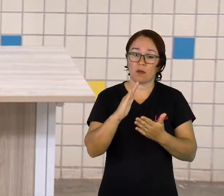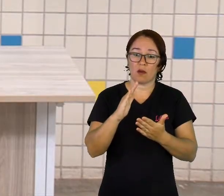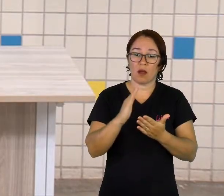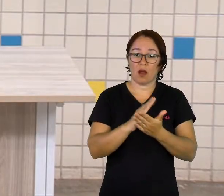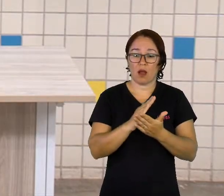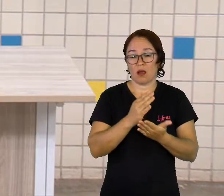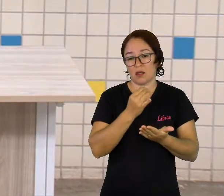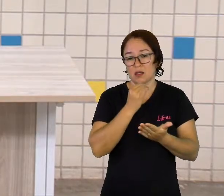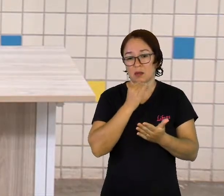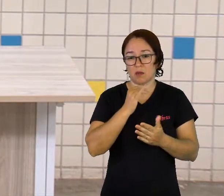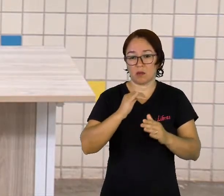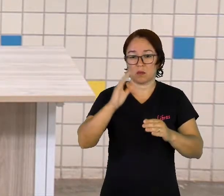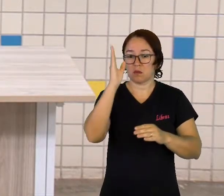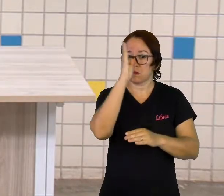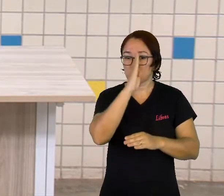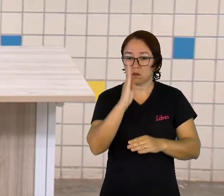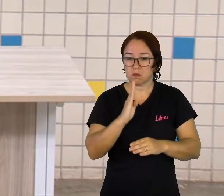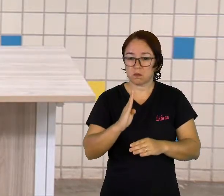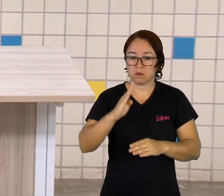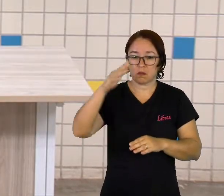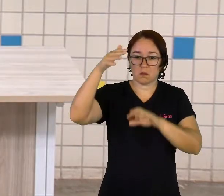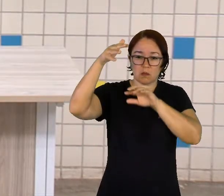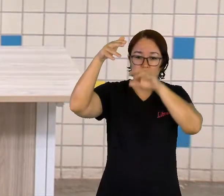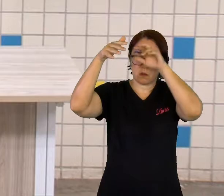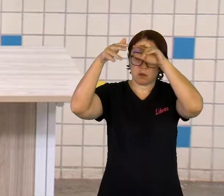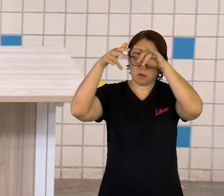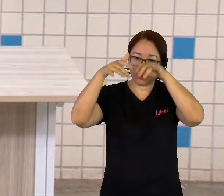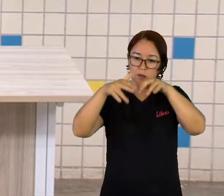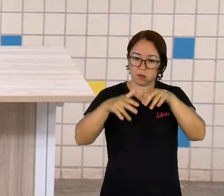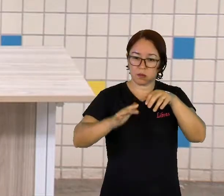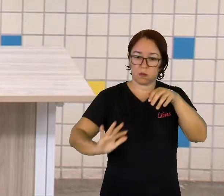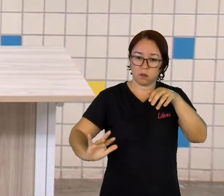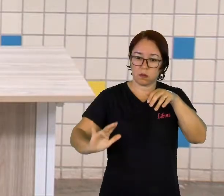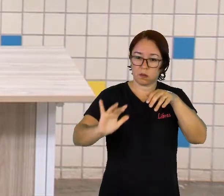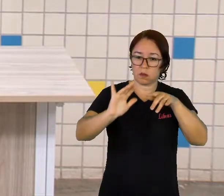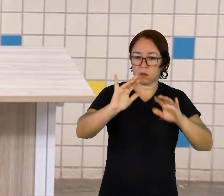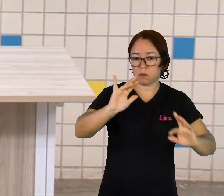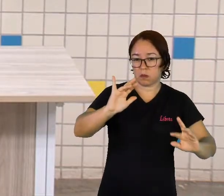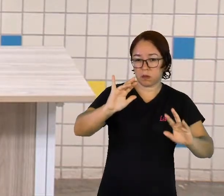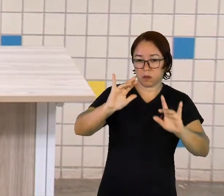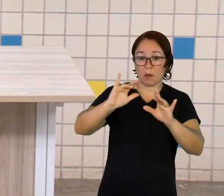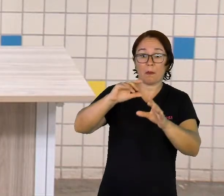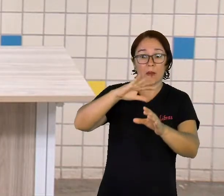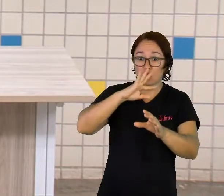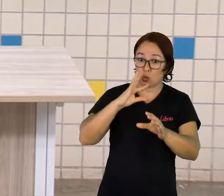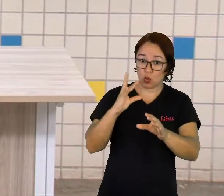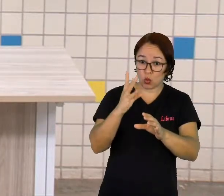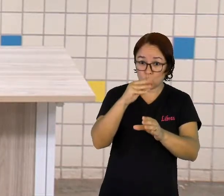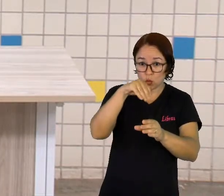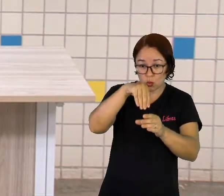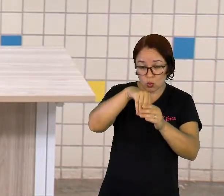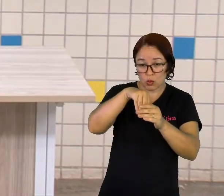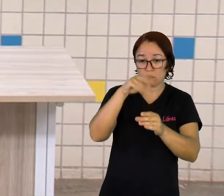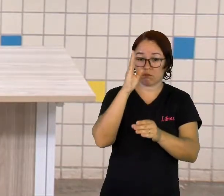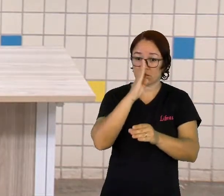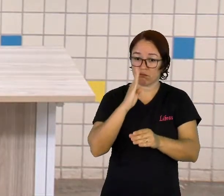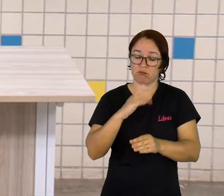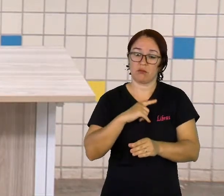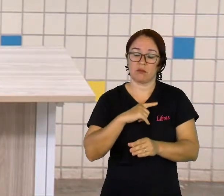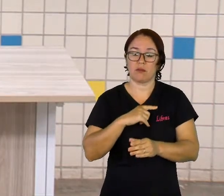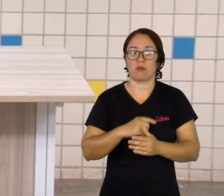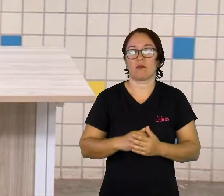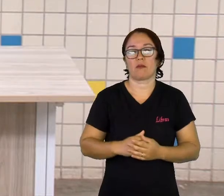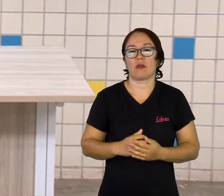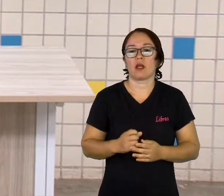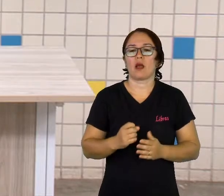para outra, sem deixar o país. No Brasil, esse processo migratório intensificou